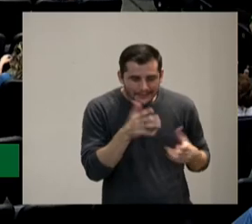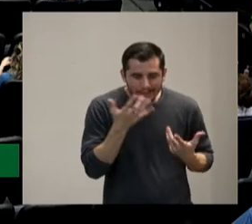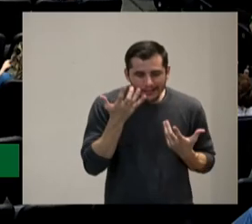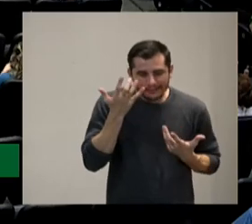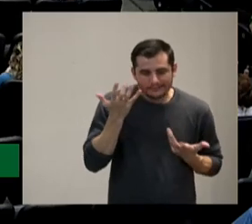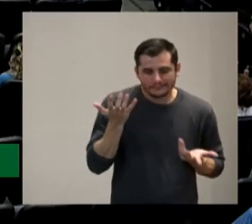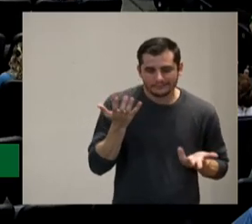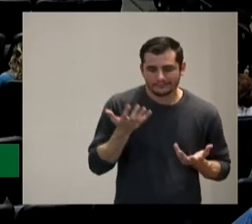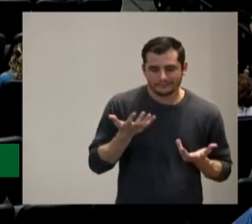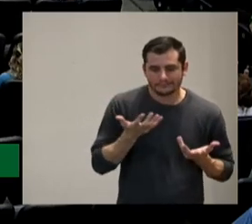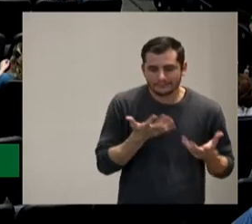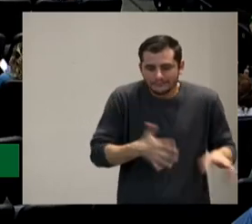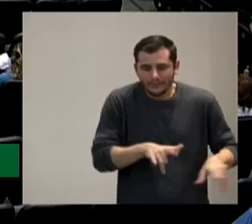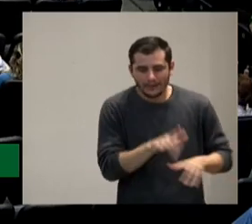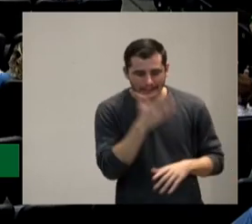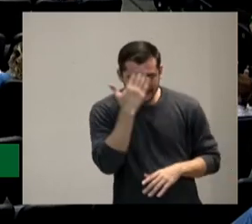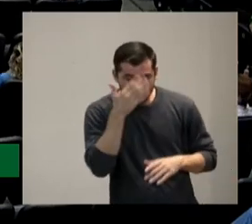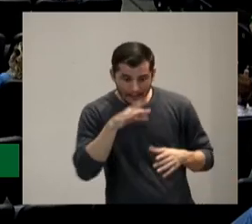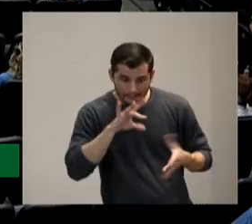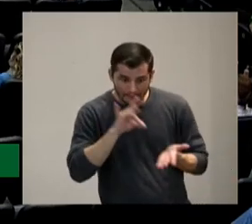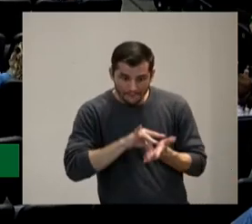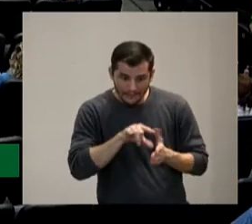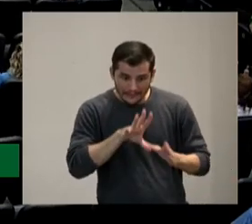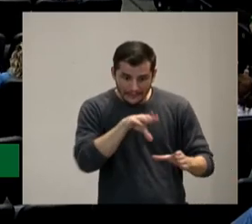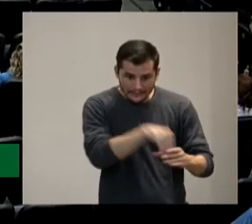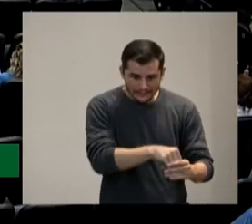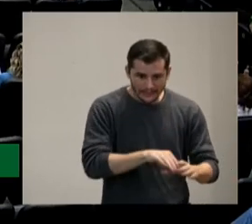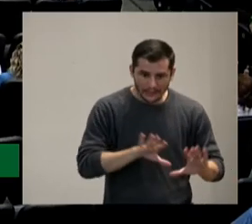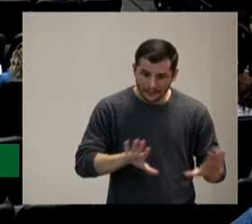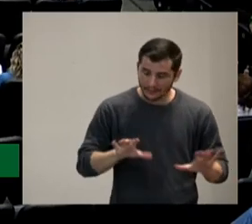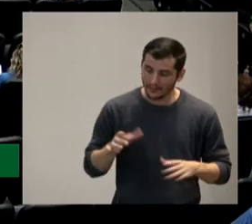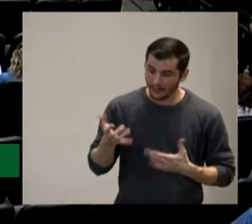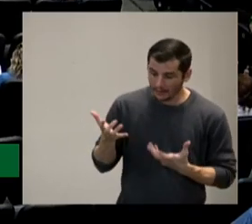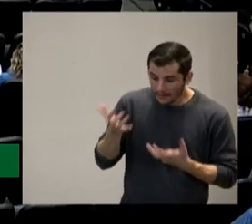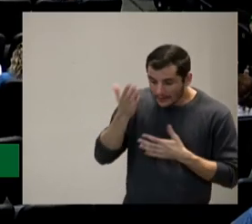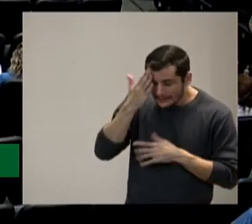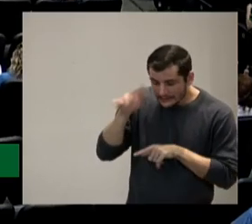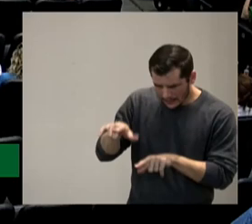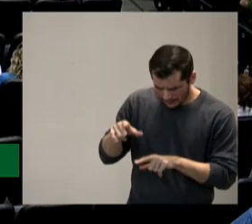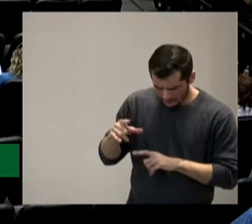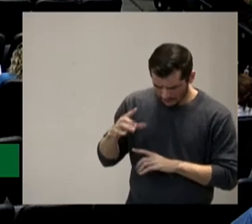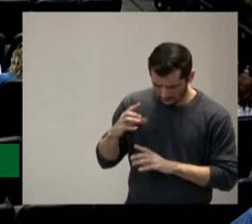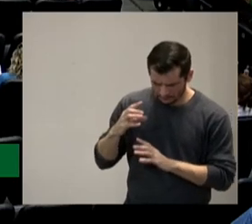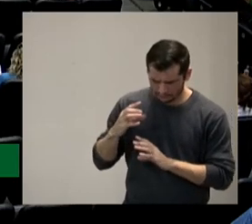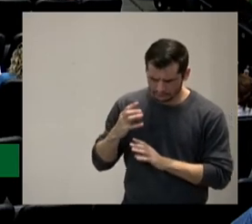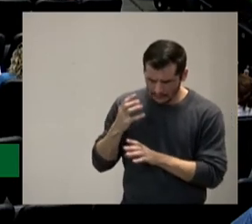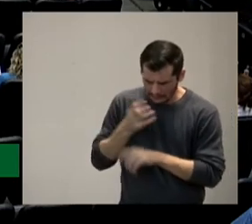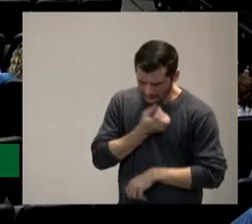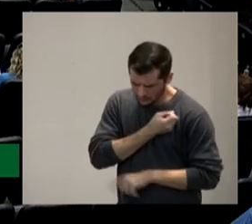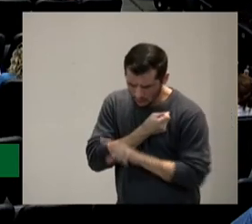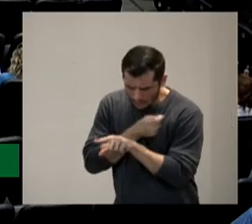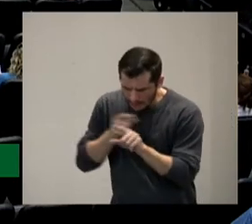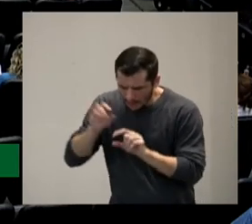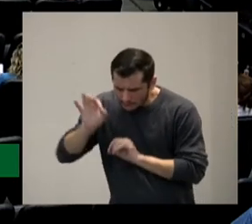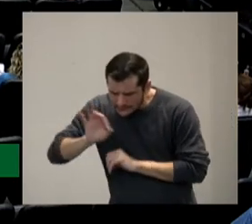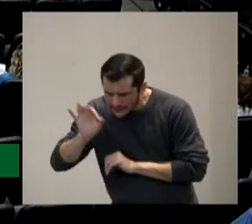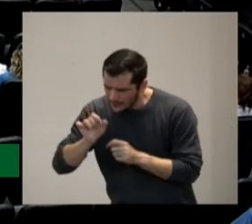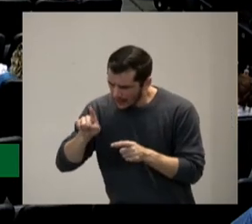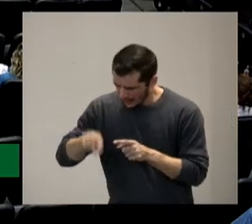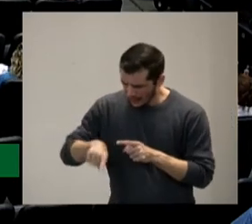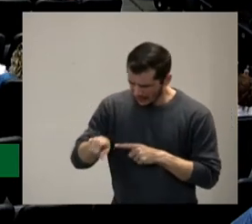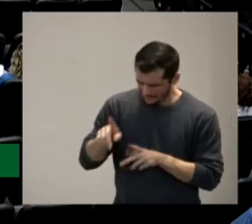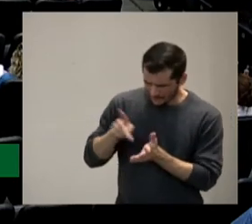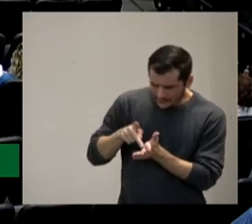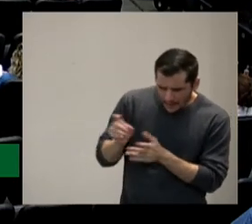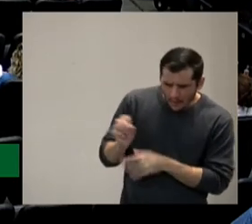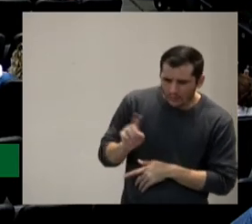a gente queria entender se esses números que eu estou aqui são reais é isso mesmo não é isso mesmo eu não vou te julgar por isso a gente precisa